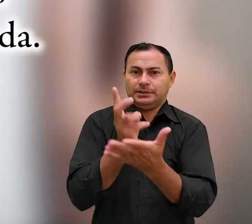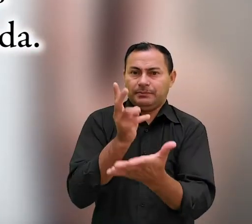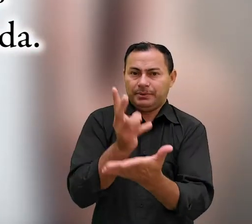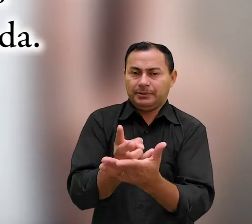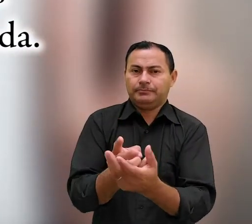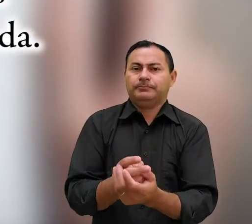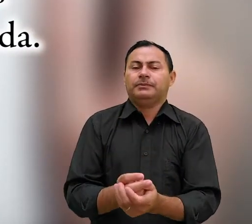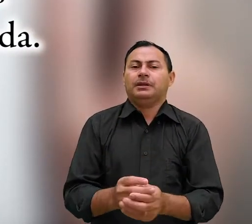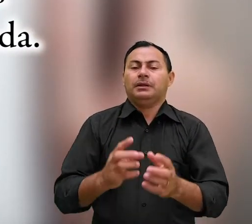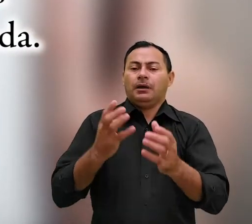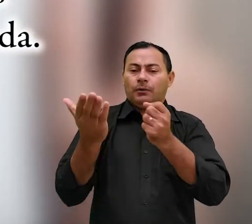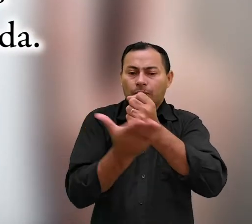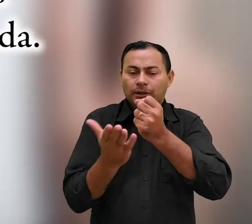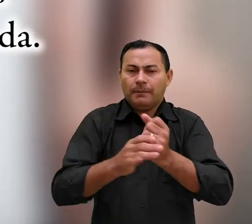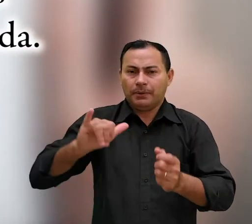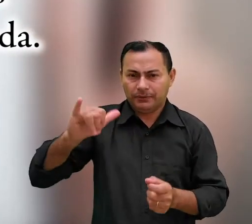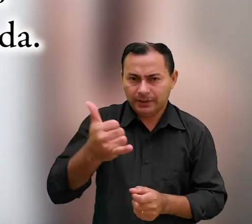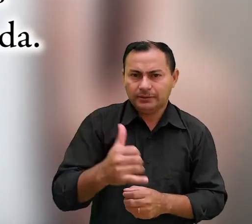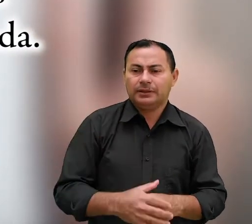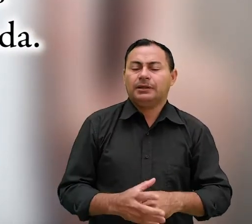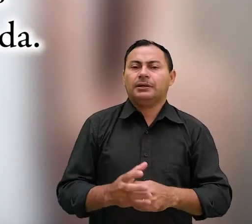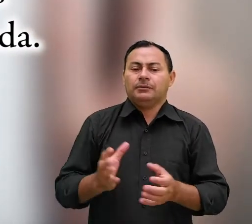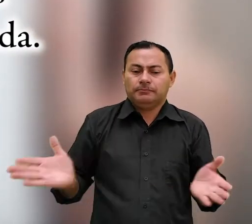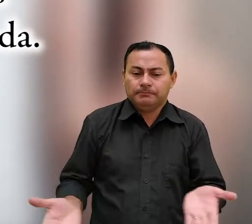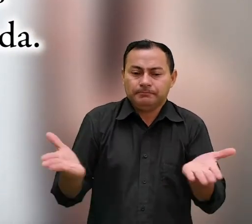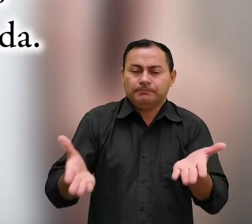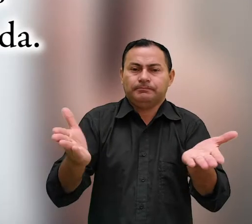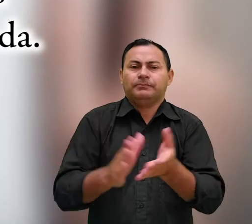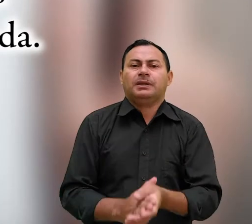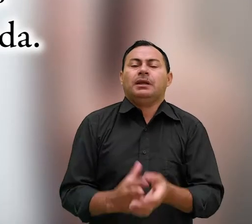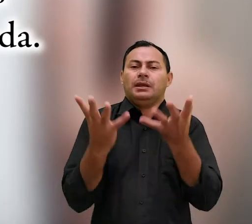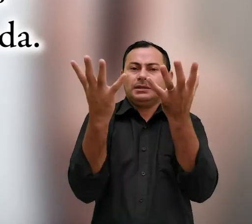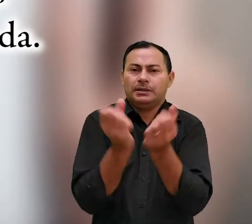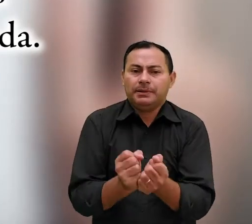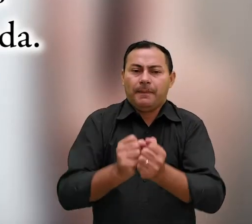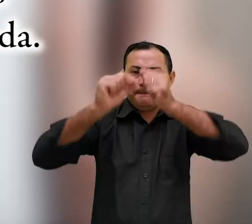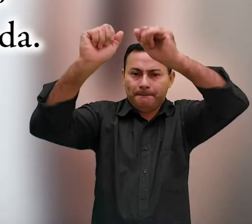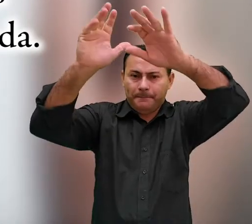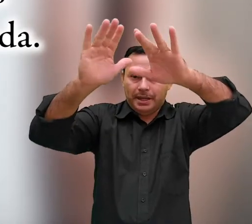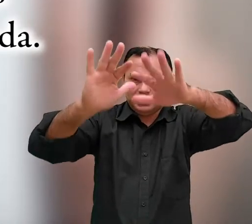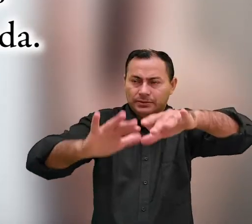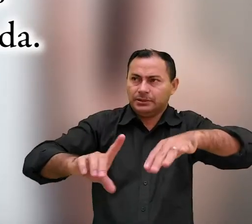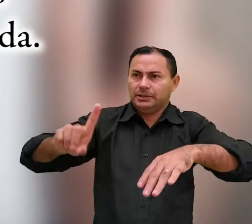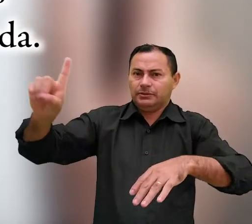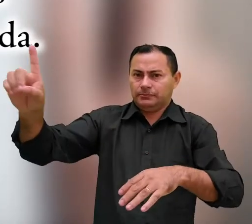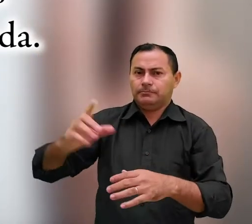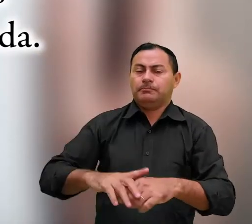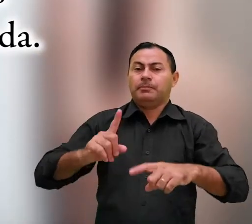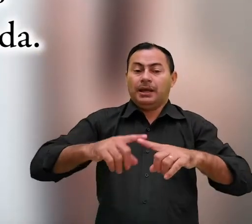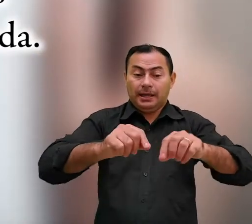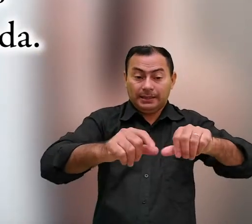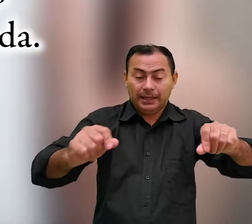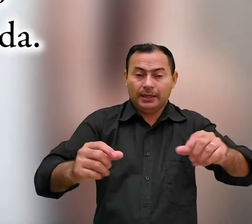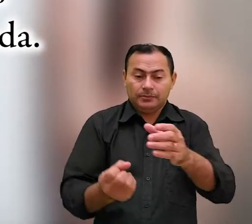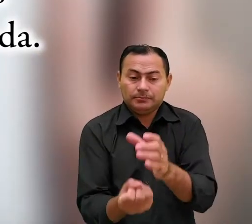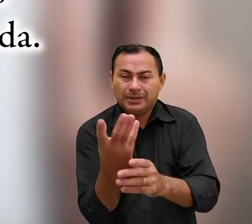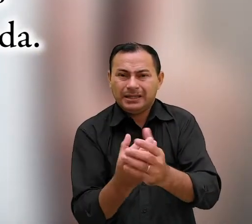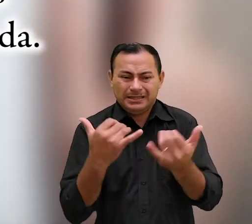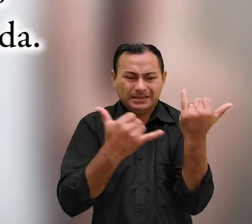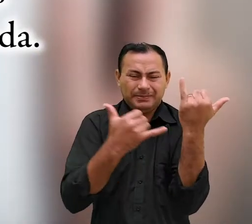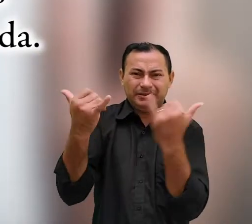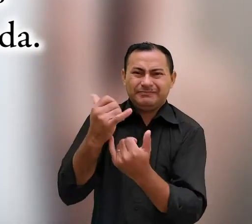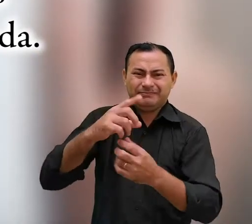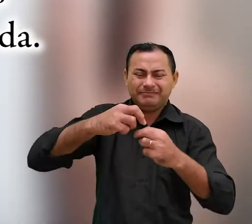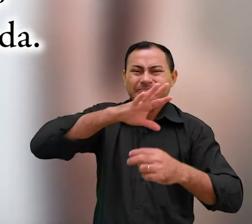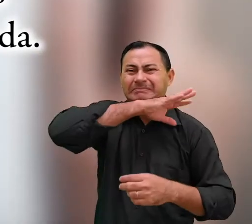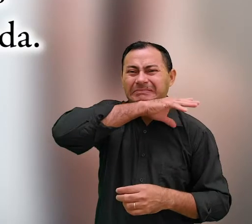que cai frequentemente e da colheita proveitosa aqueles que a cultivam recebe a benção de Deus mas a terra que produz